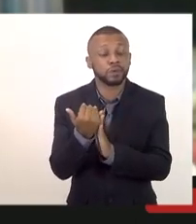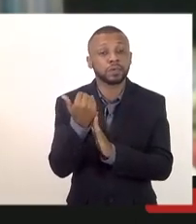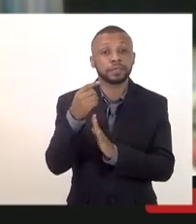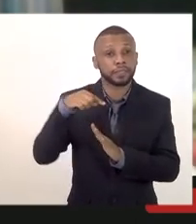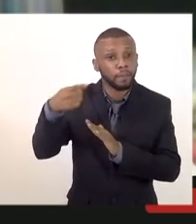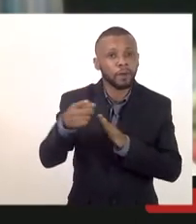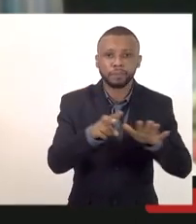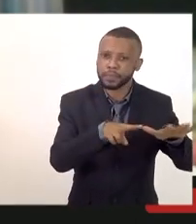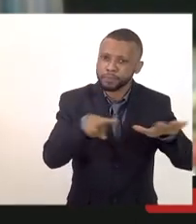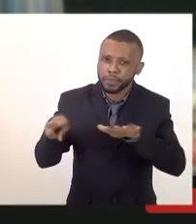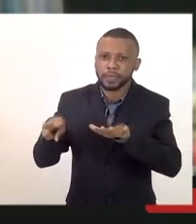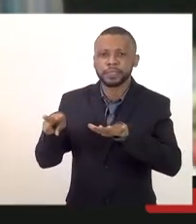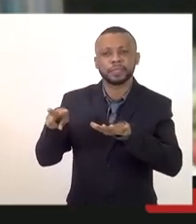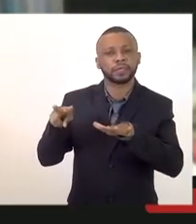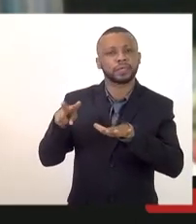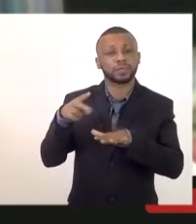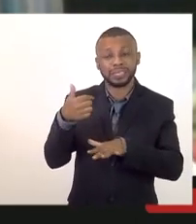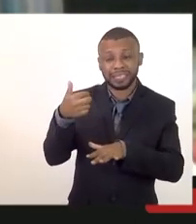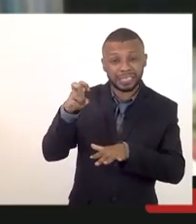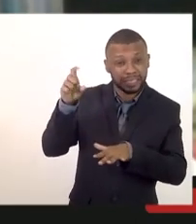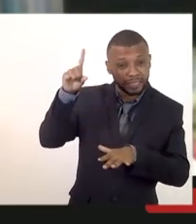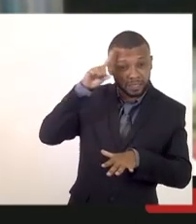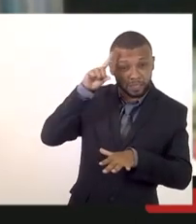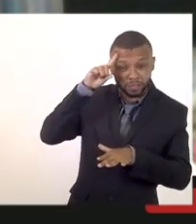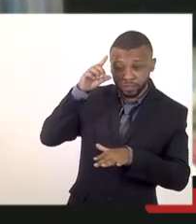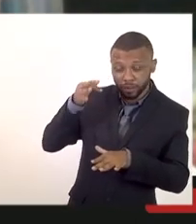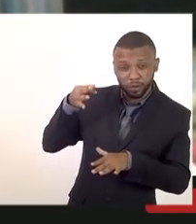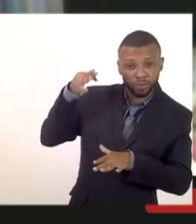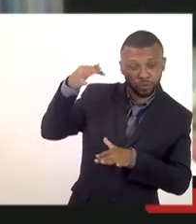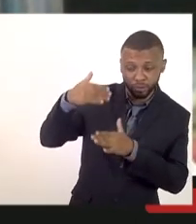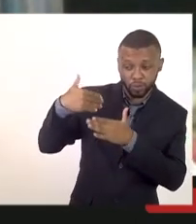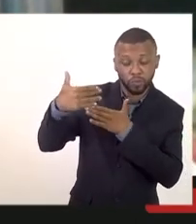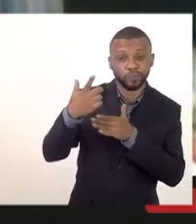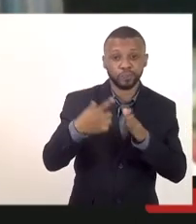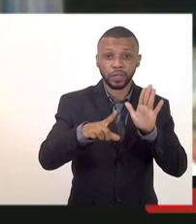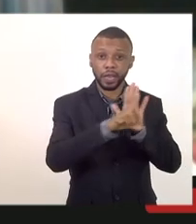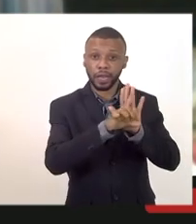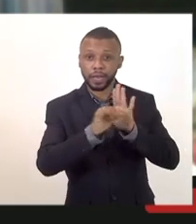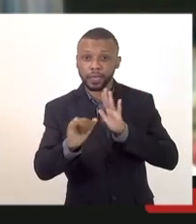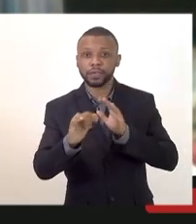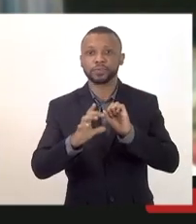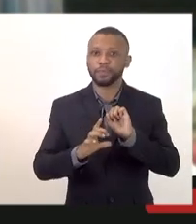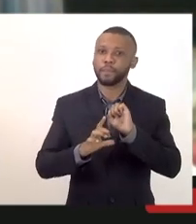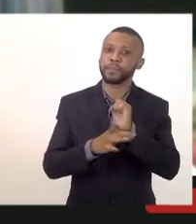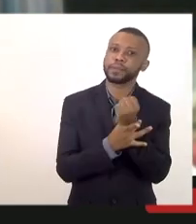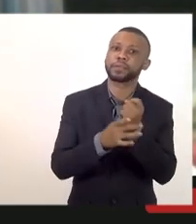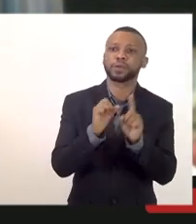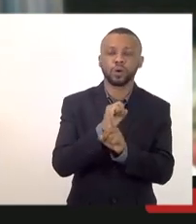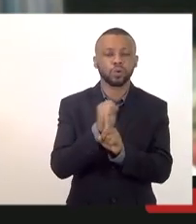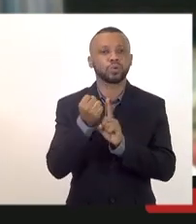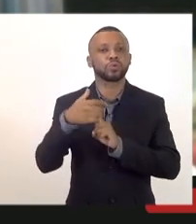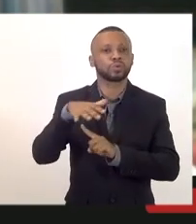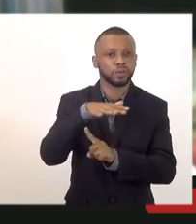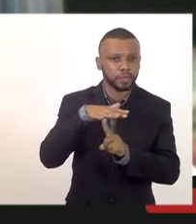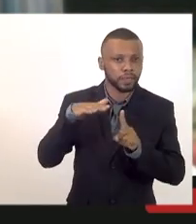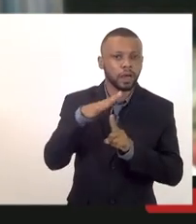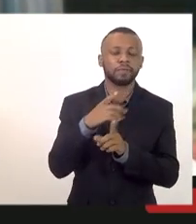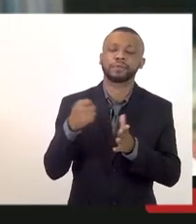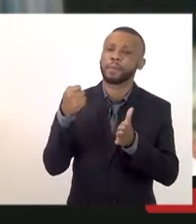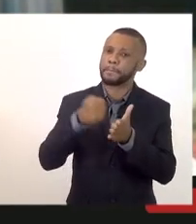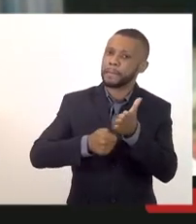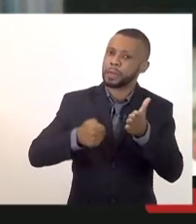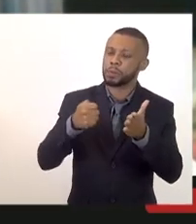ou no mais tardar nos próximos 15 dias a nossa lei de proteção social vai ser uma uma luta